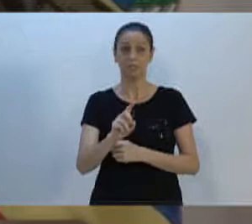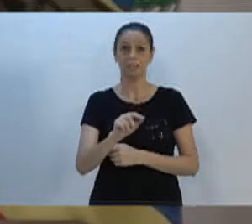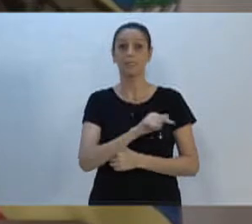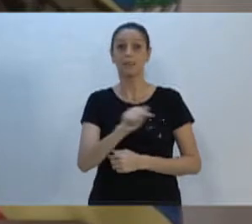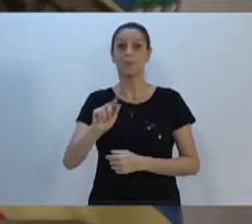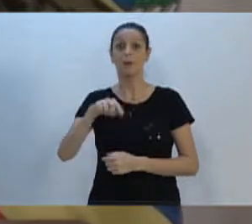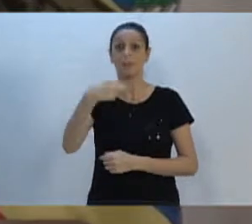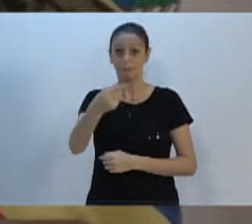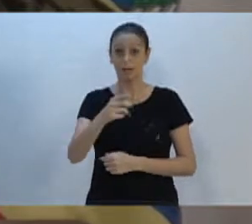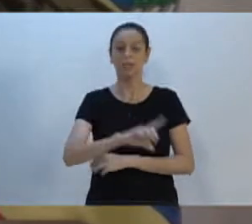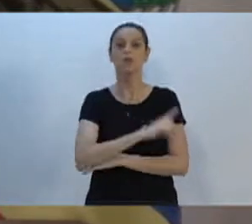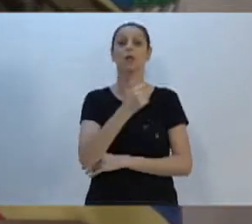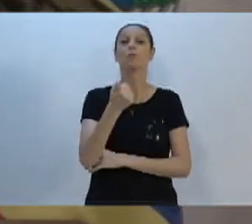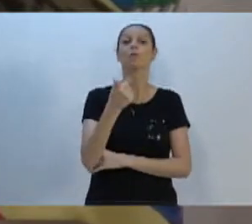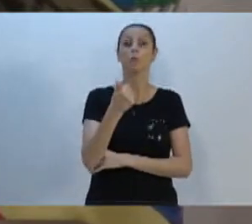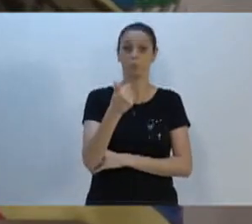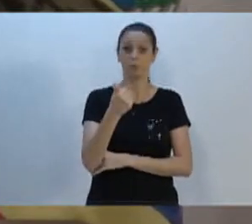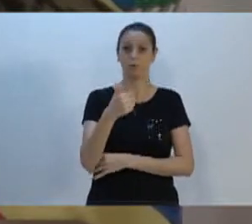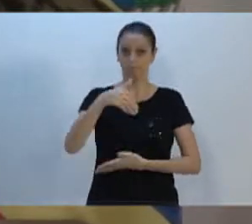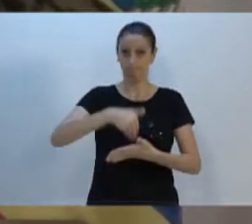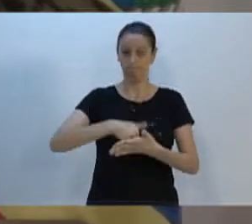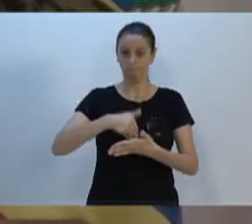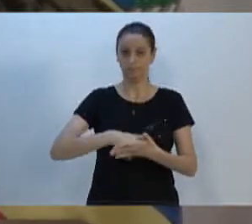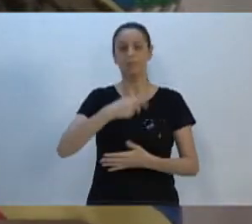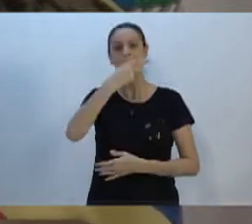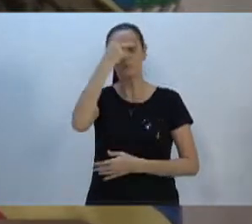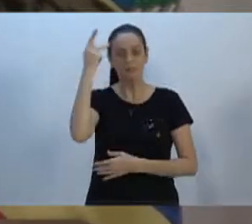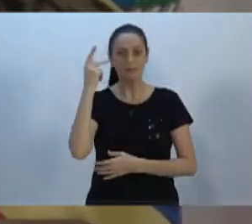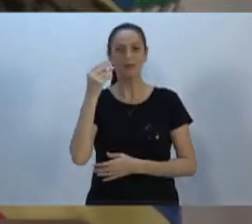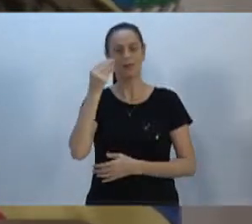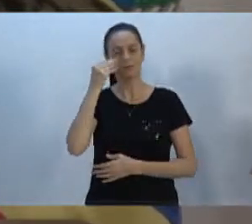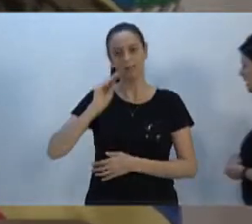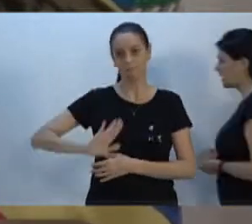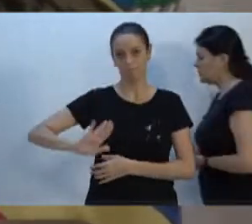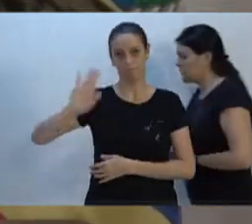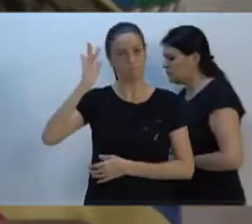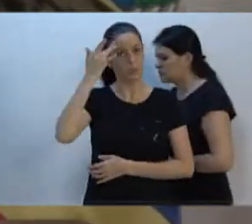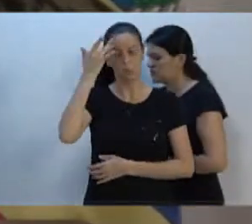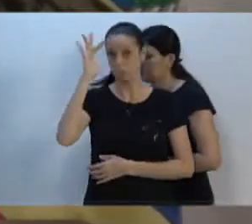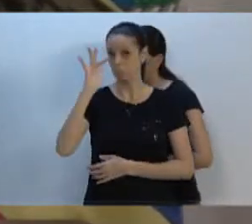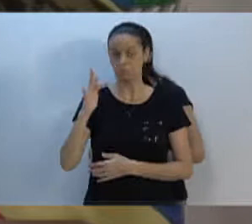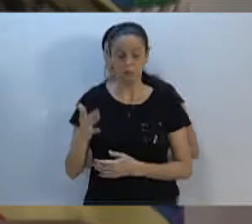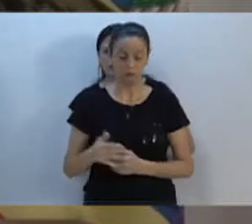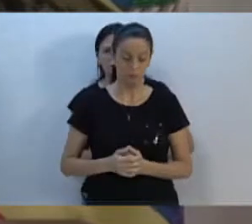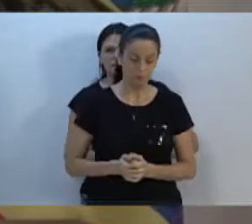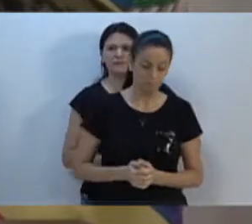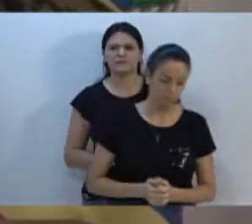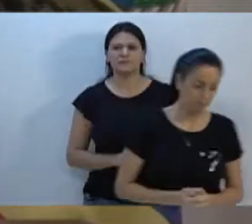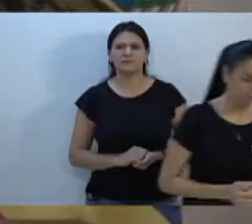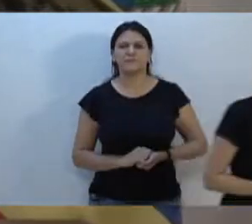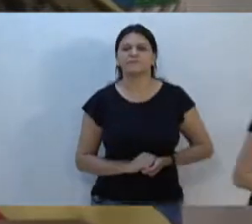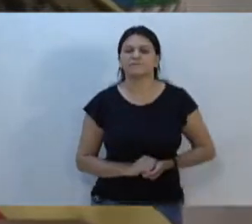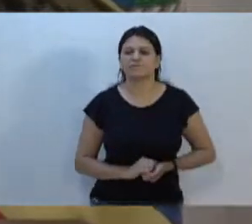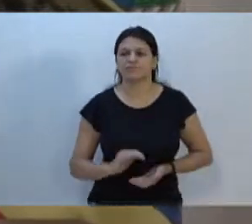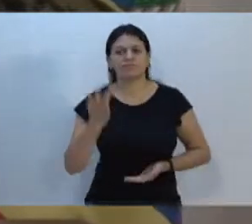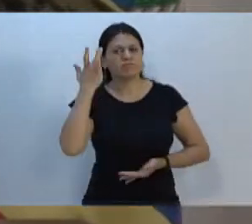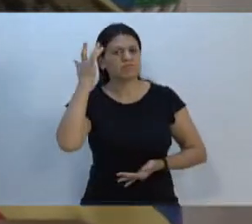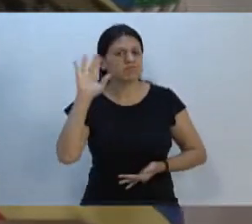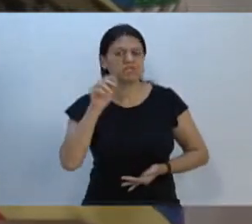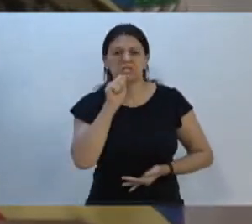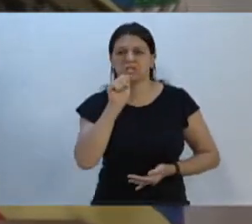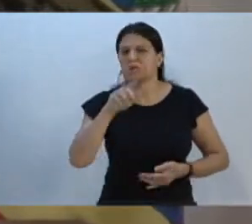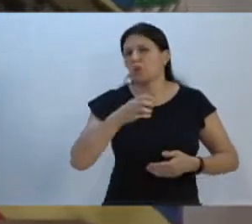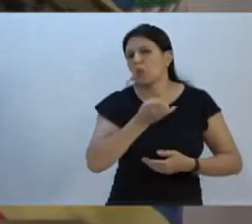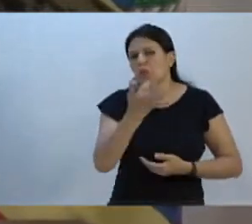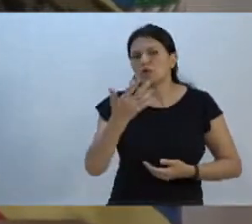12, que os pré-candidatos, que não sei ainda quantas chapas que vão ser registradas